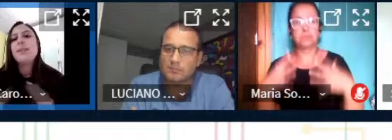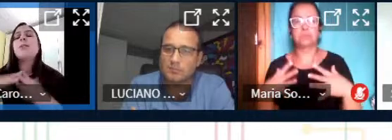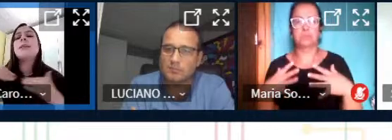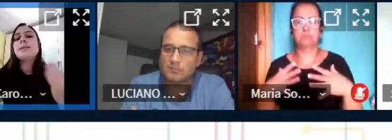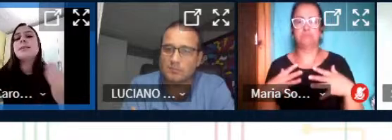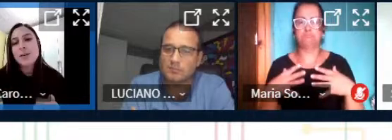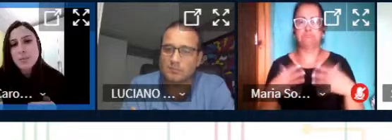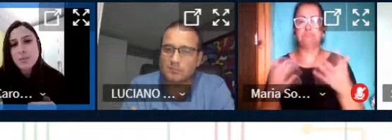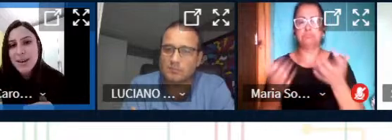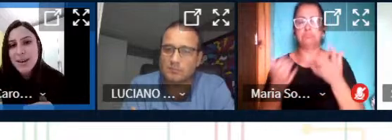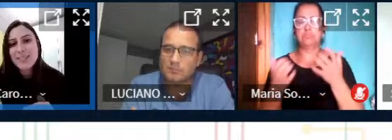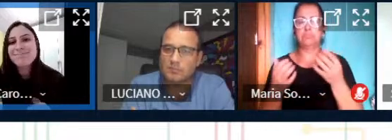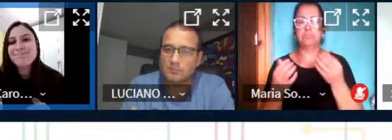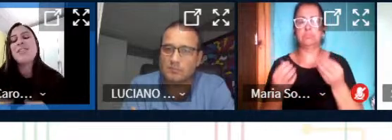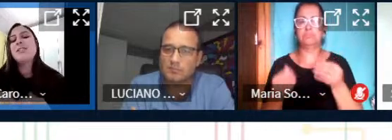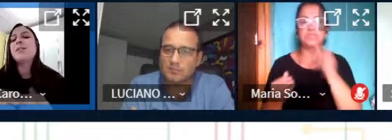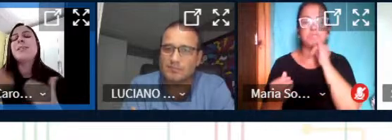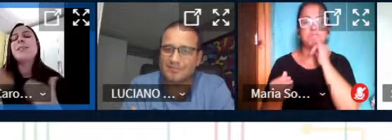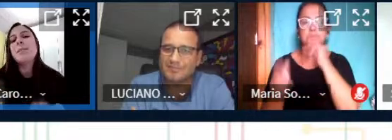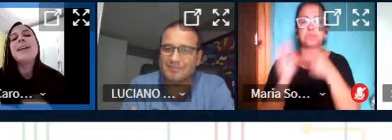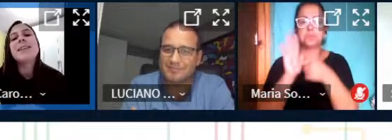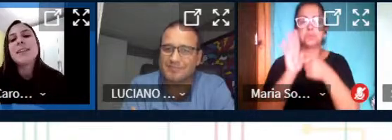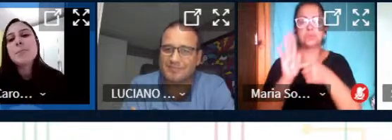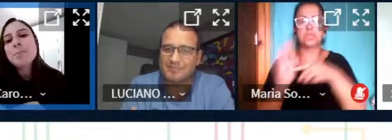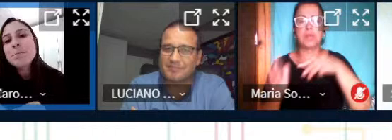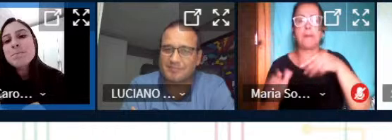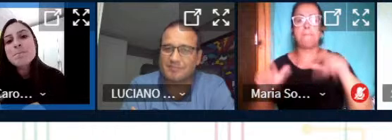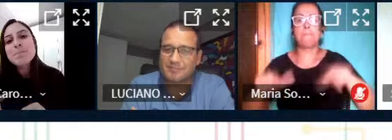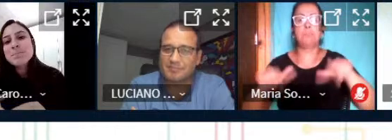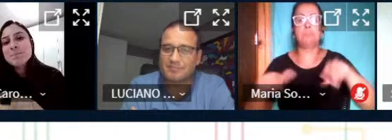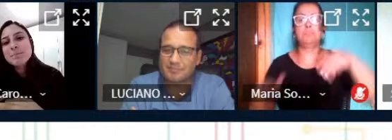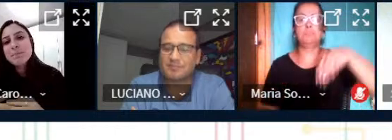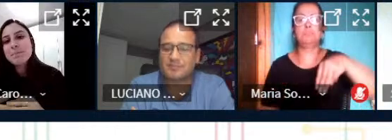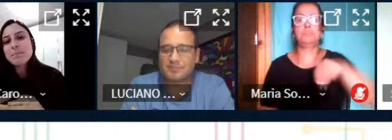oferecer dentro desse espaço maker que a gente também trabalha né